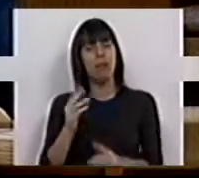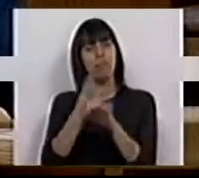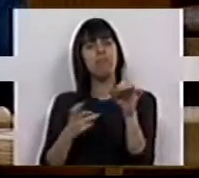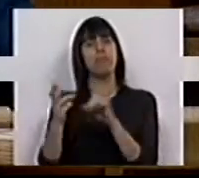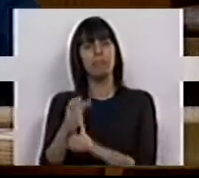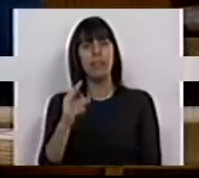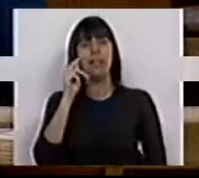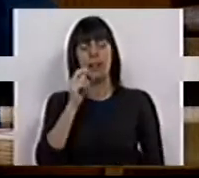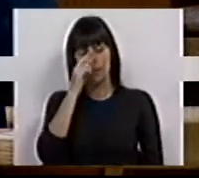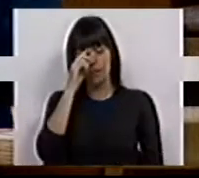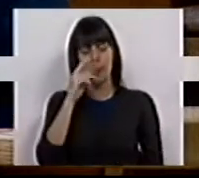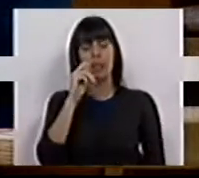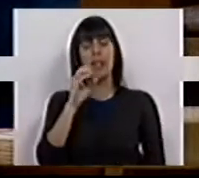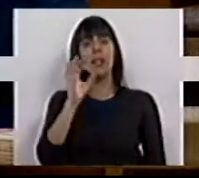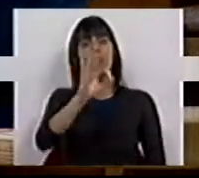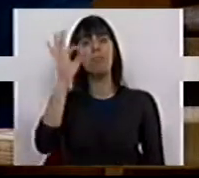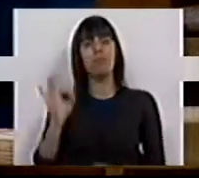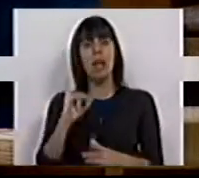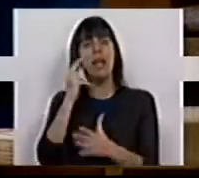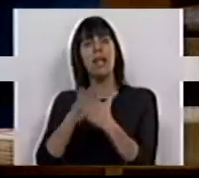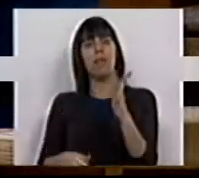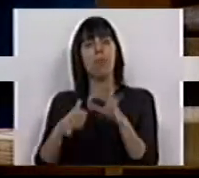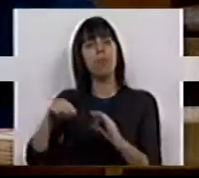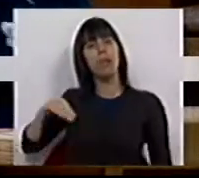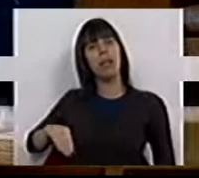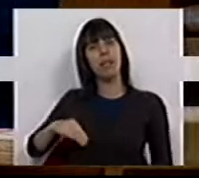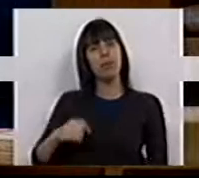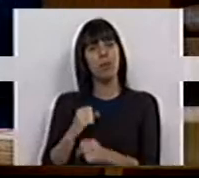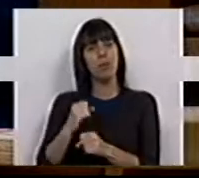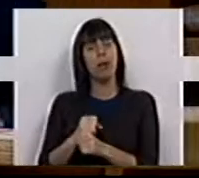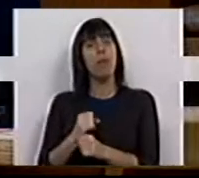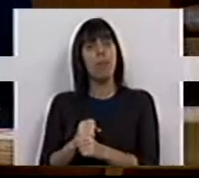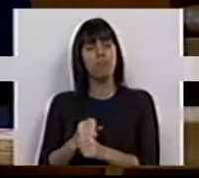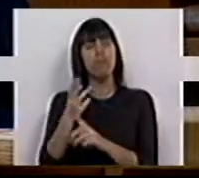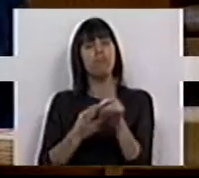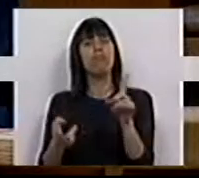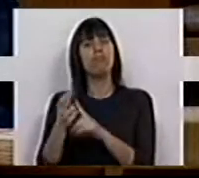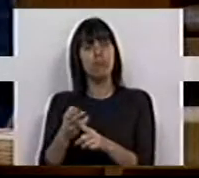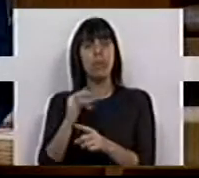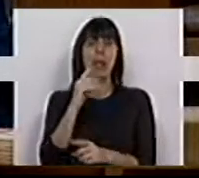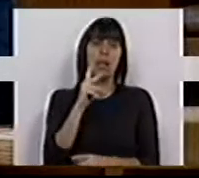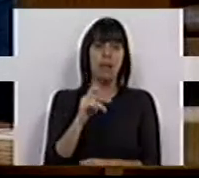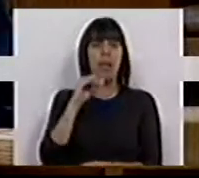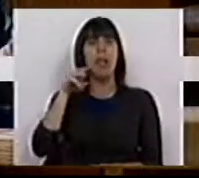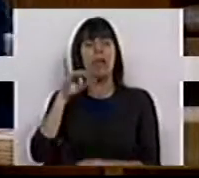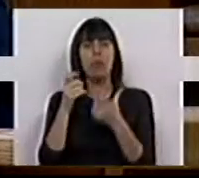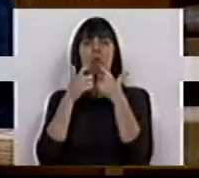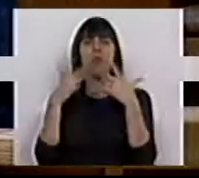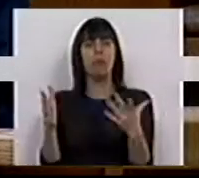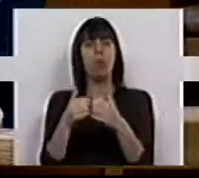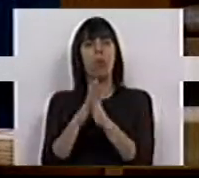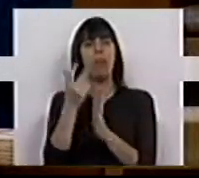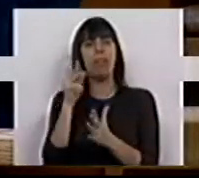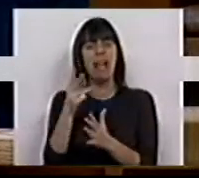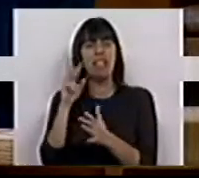aumentaram 30% o imposto sobre os rendimentos do trabalho, aumentando ainda IVA, IMI e todo o tipo